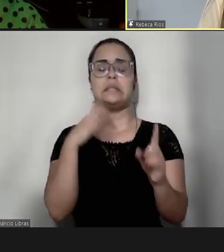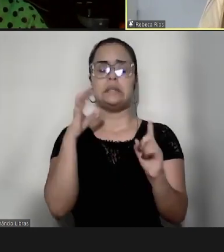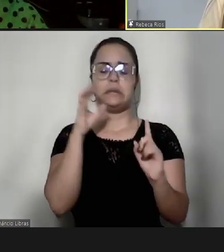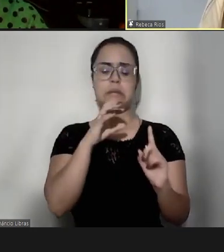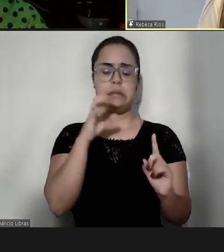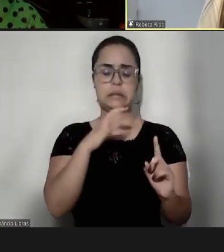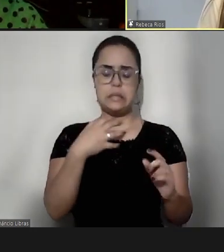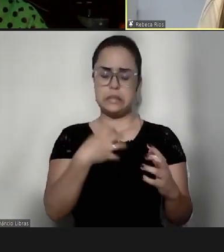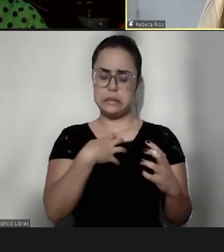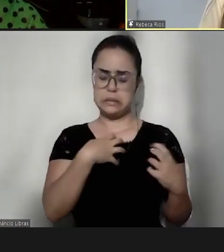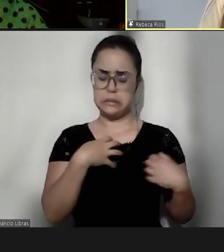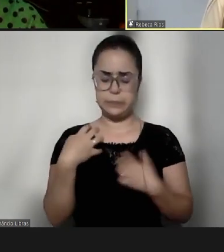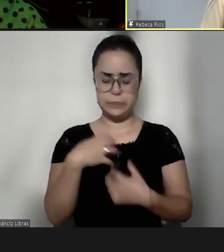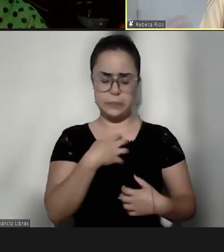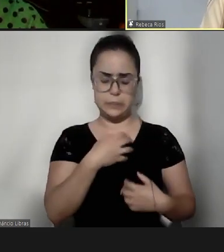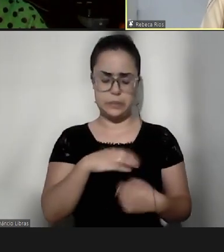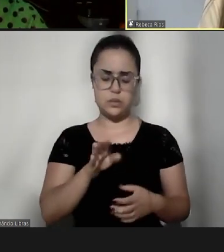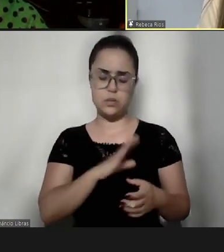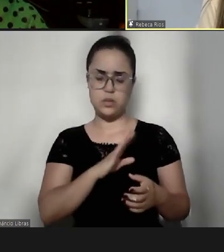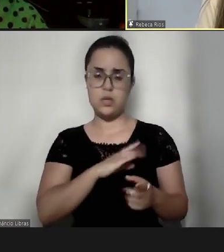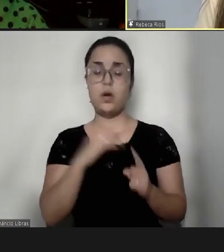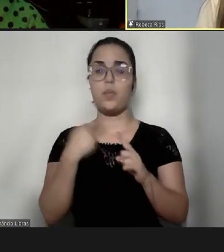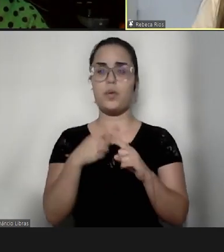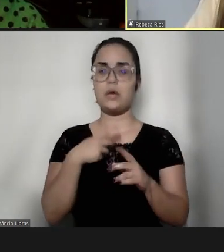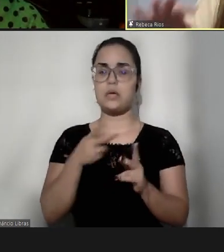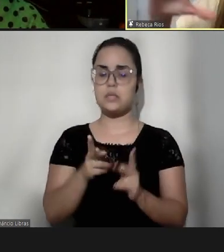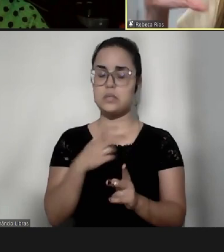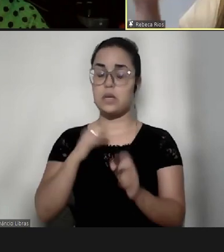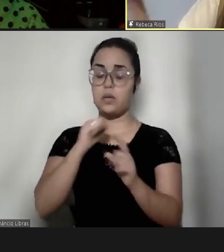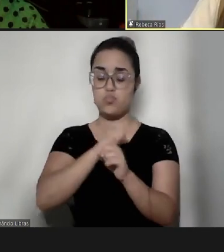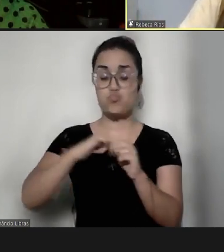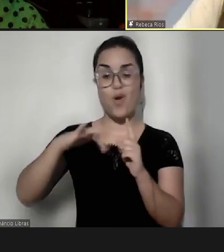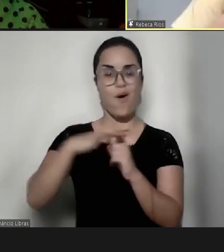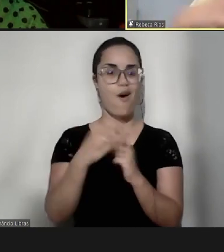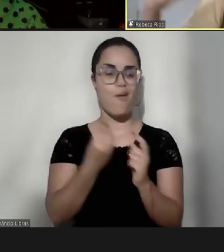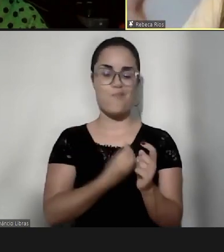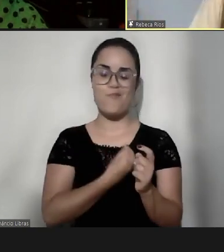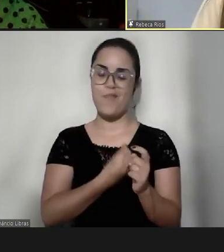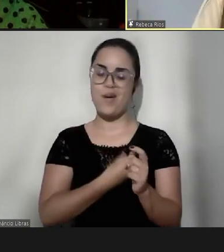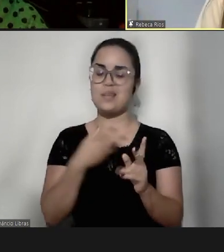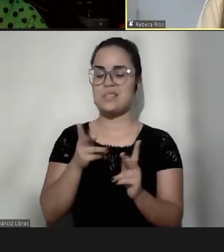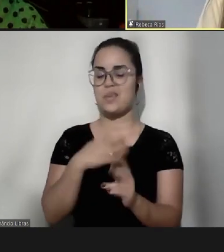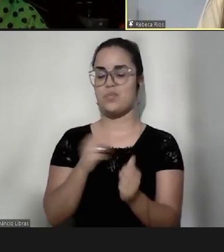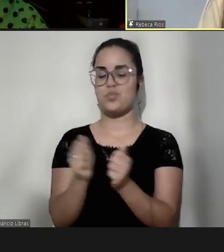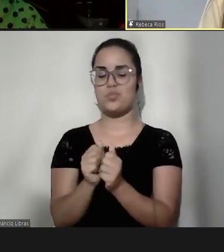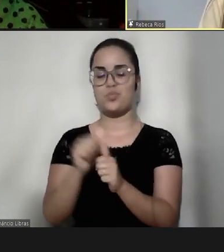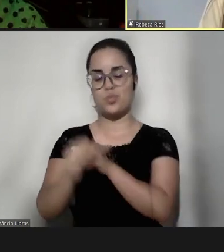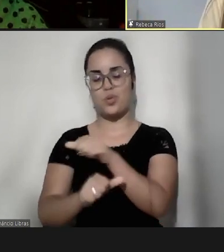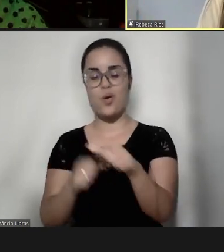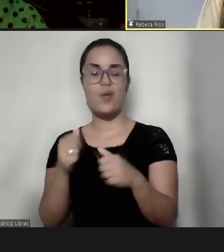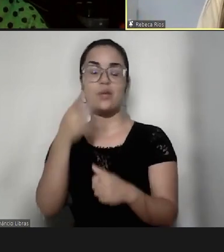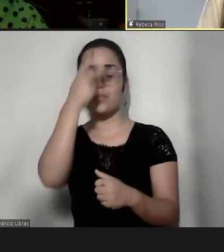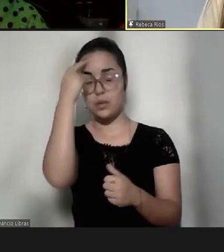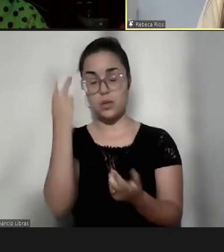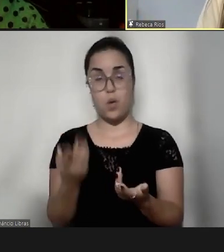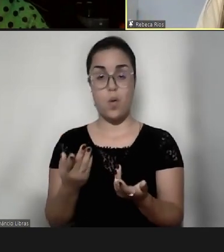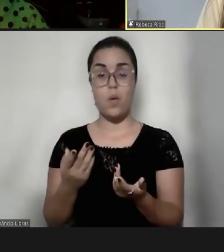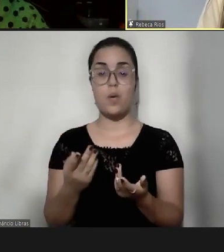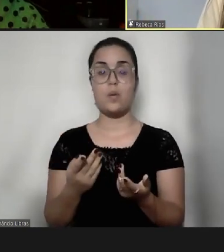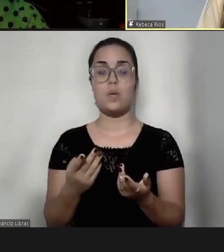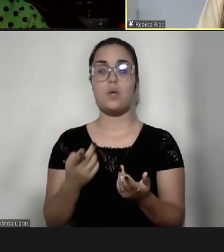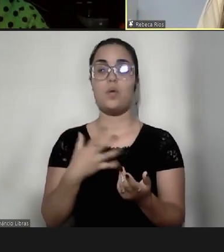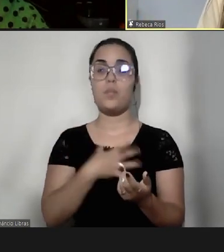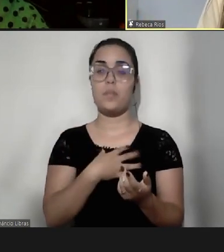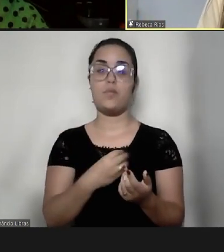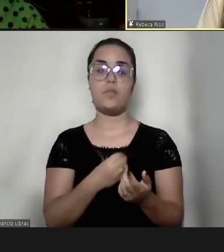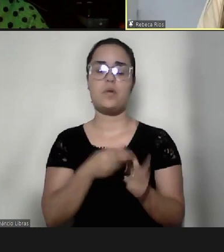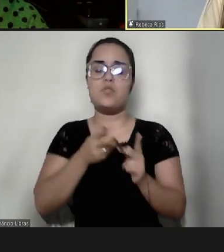meu coração, porque eu sempre fui uma pessoa muito sociável, sempre gostei muito de estar entre pessoas, né, o Joãozinho sempre